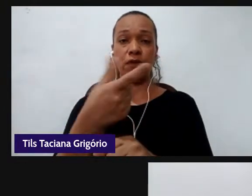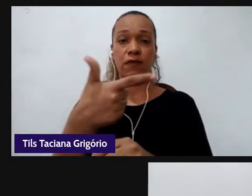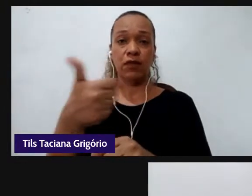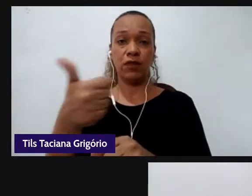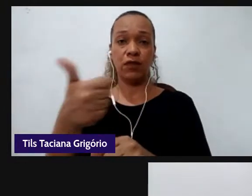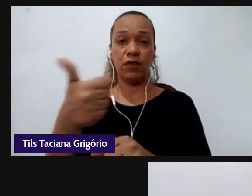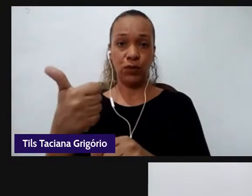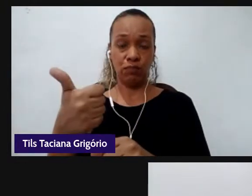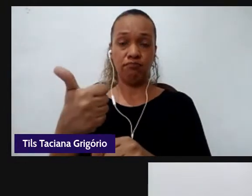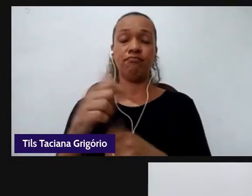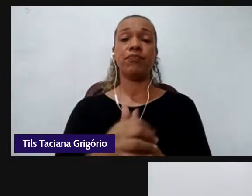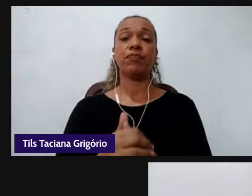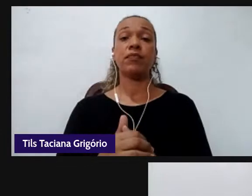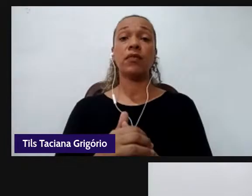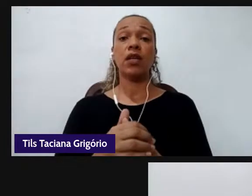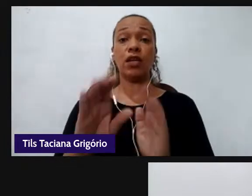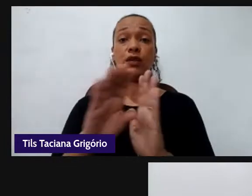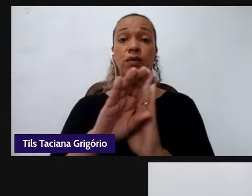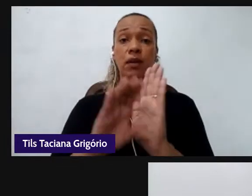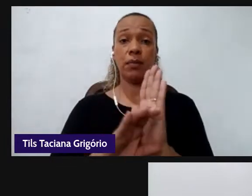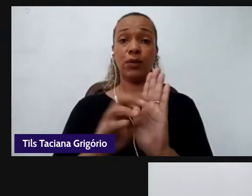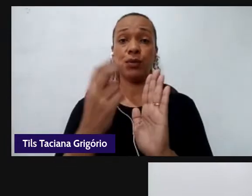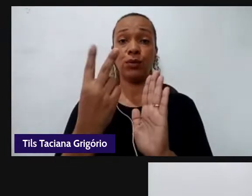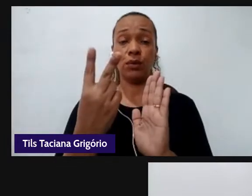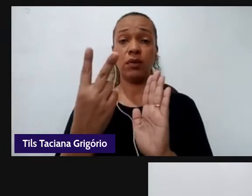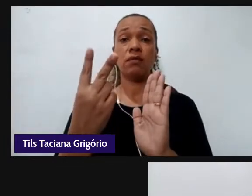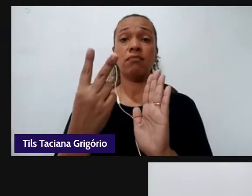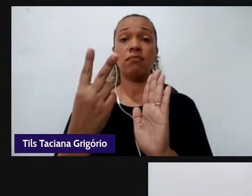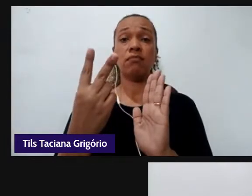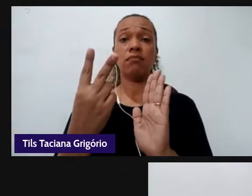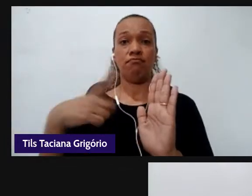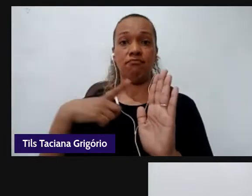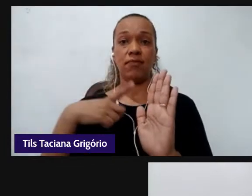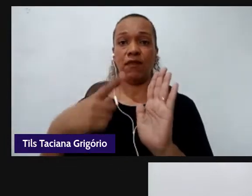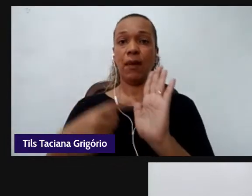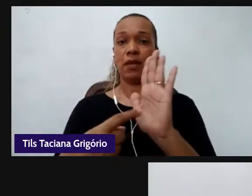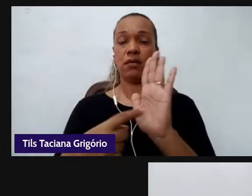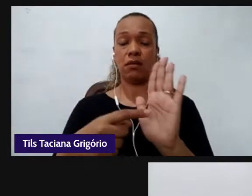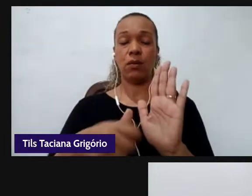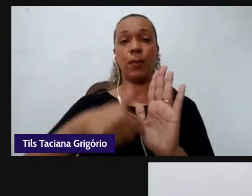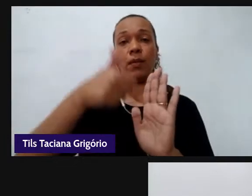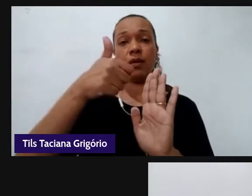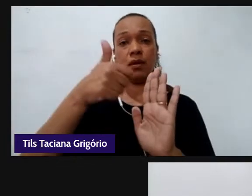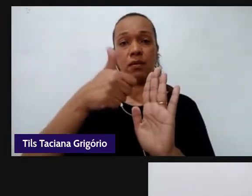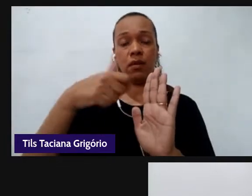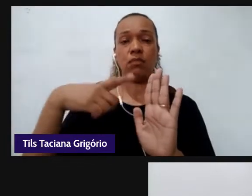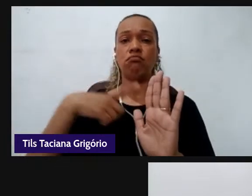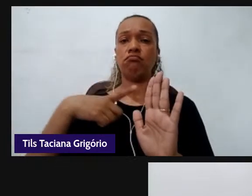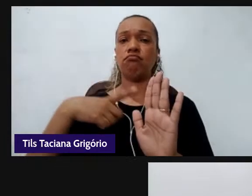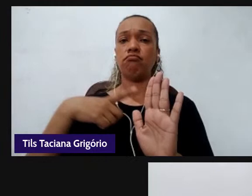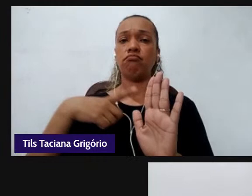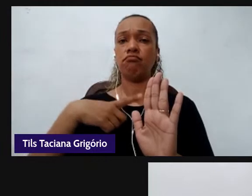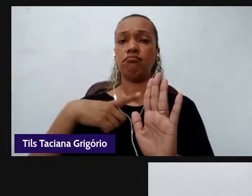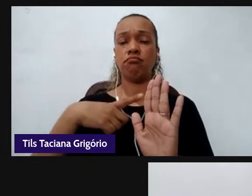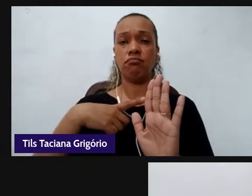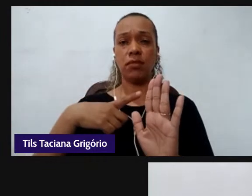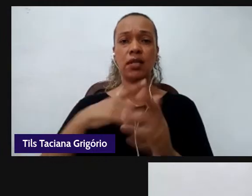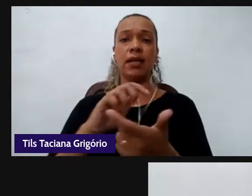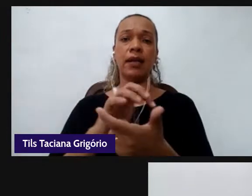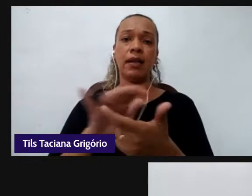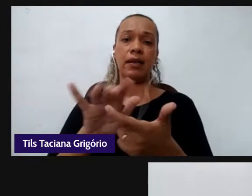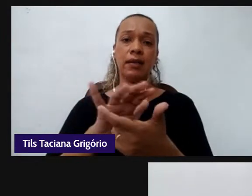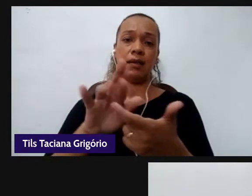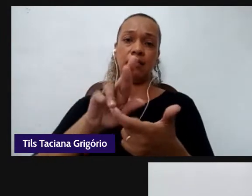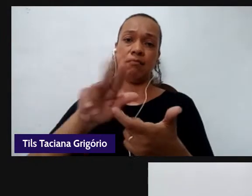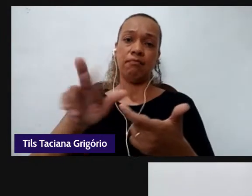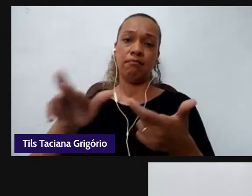capítulos que selecionei para apresentar, o primeiro intitulado Multiletramentos e Ensino, o gênero Notícia na Formação de Professores, do